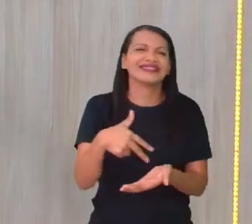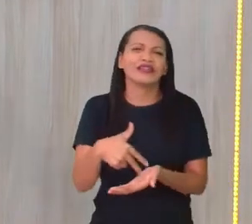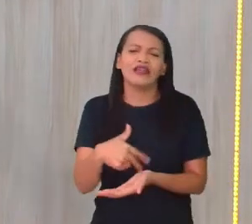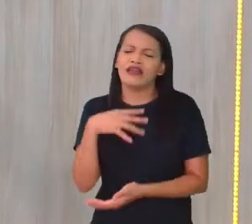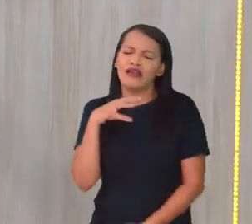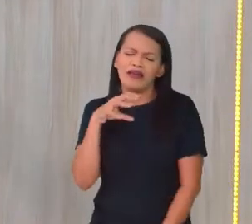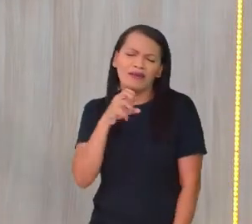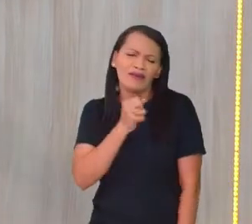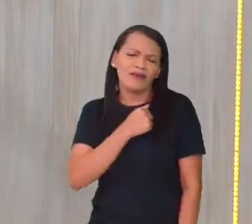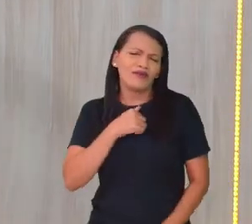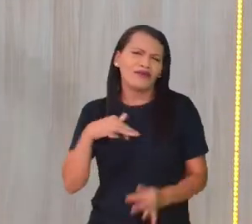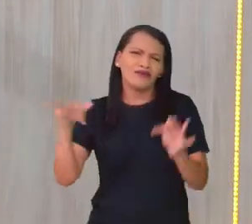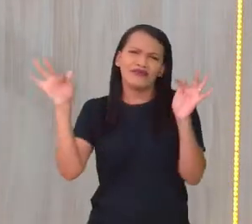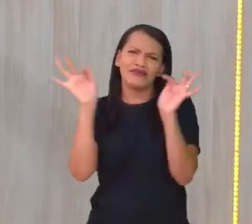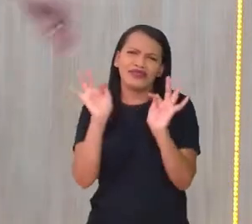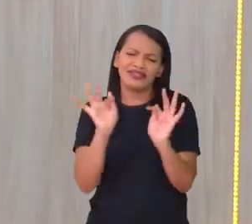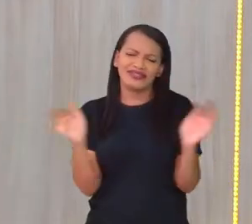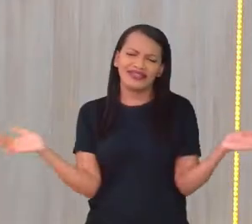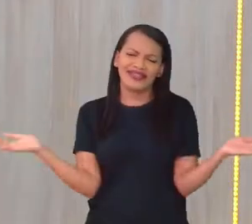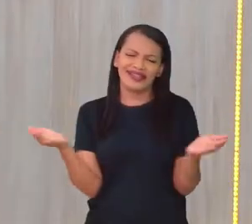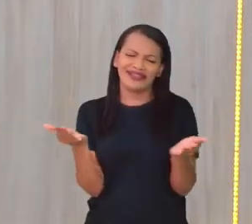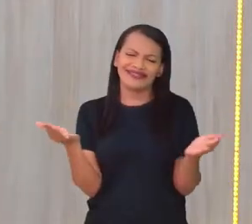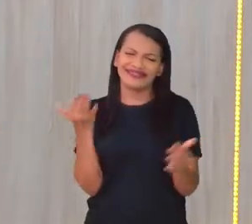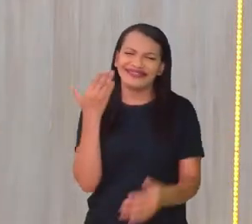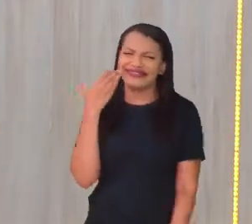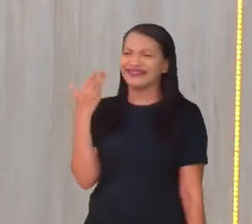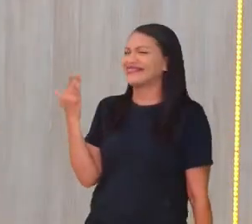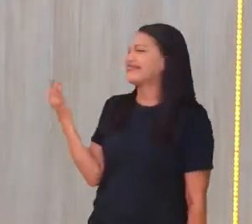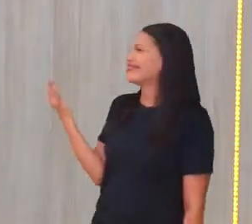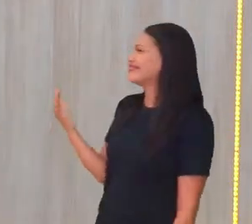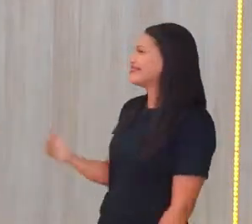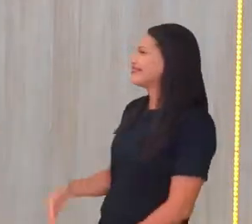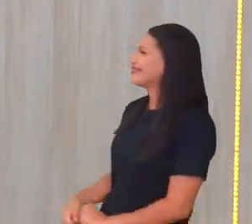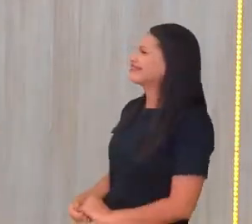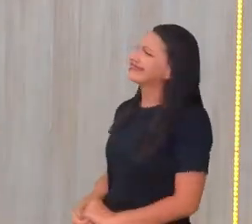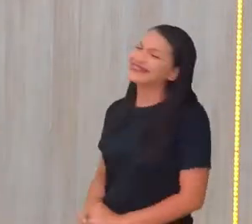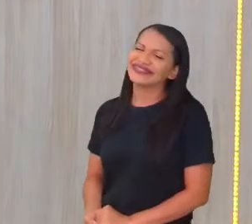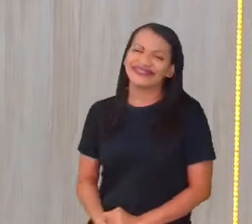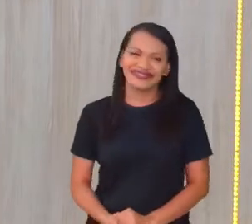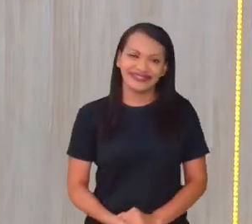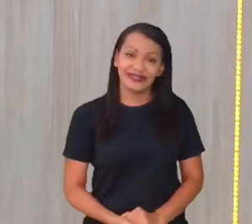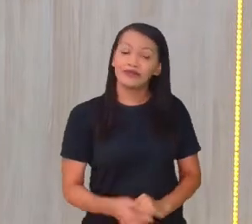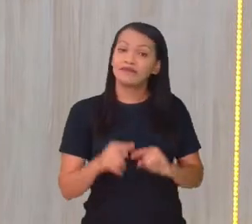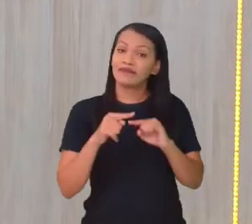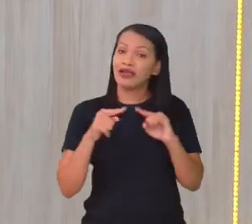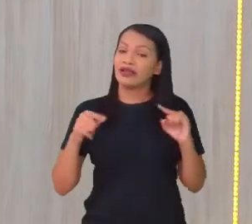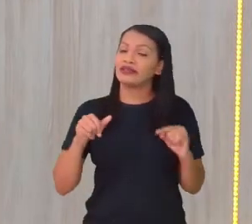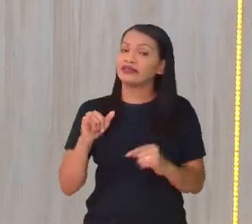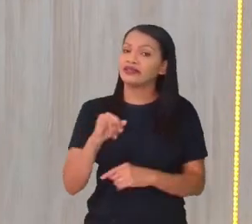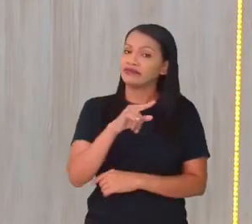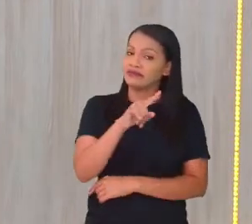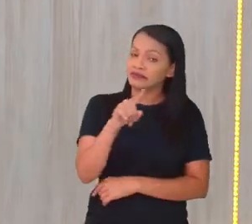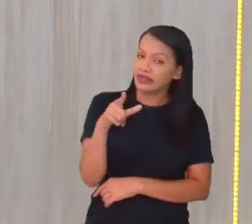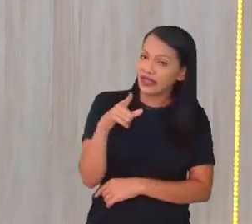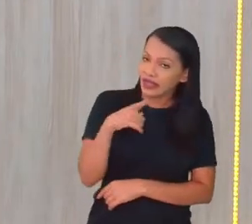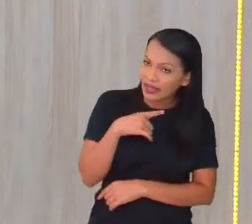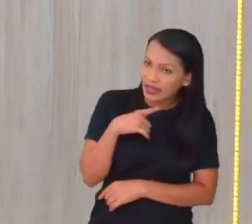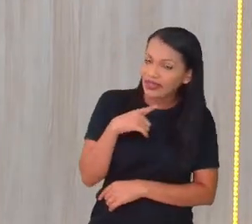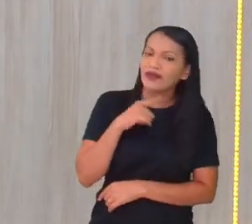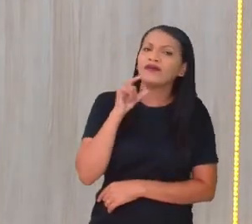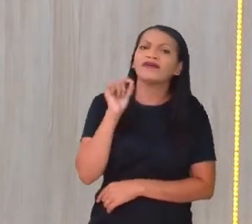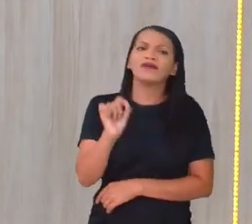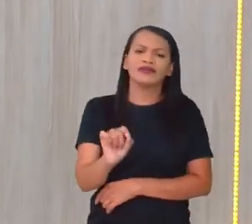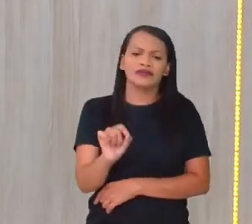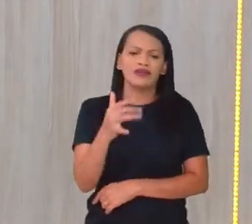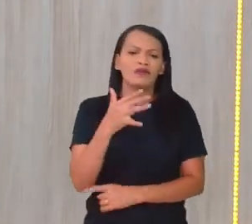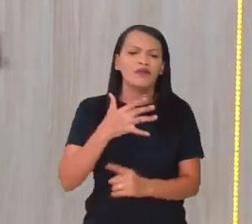feliz agora. Eita, juízo! Eita, juízo! Mas, e se você tem aqui, ó, um